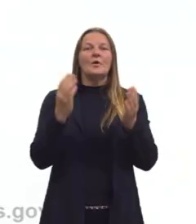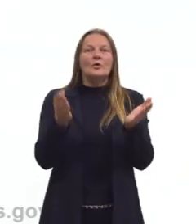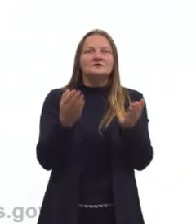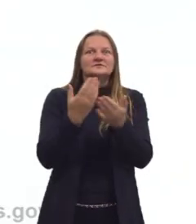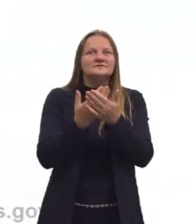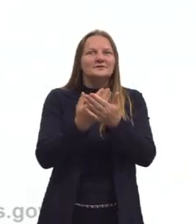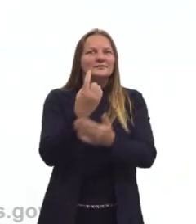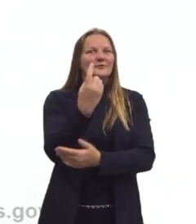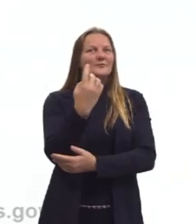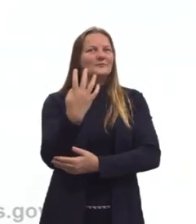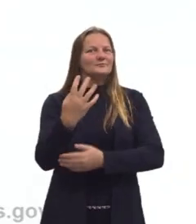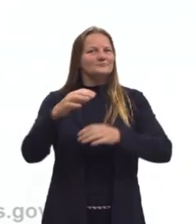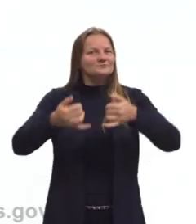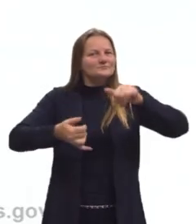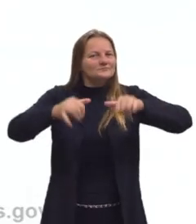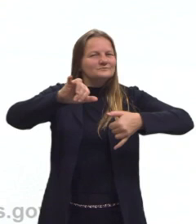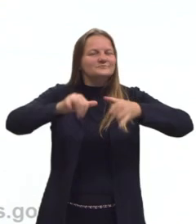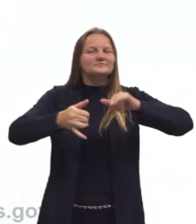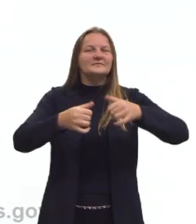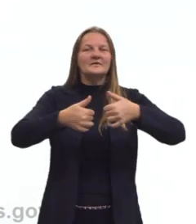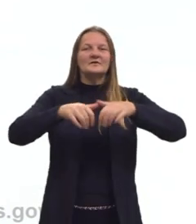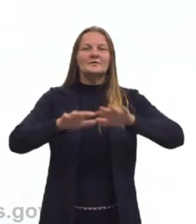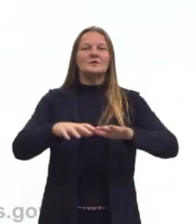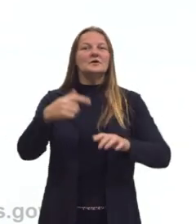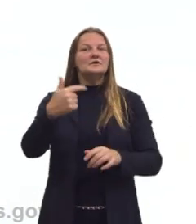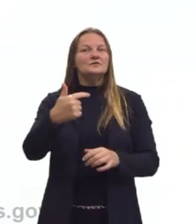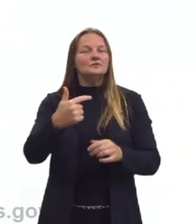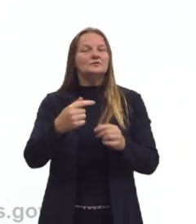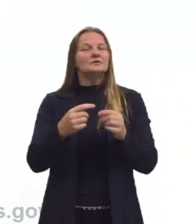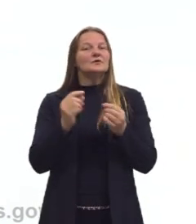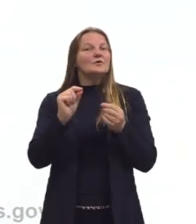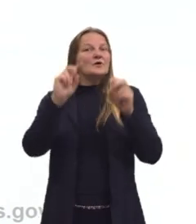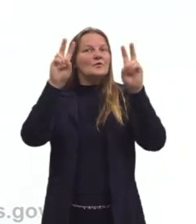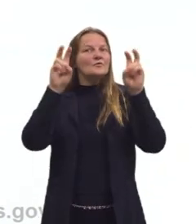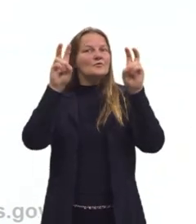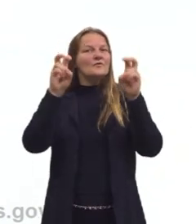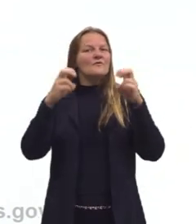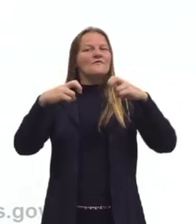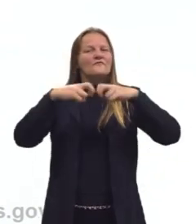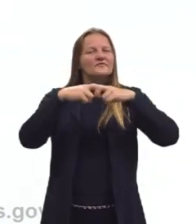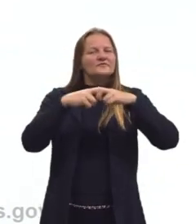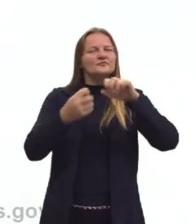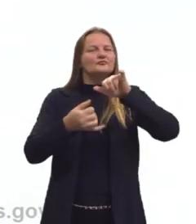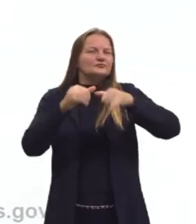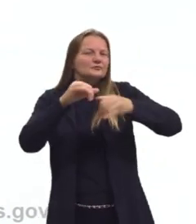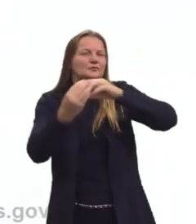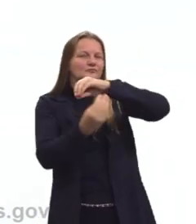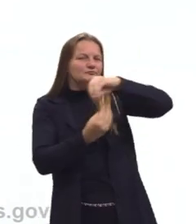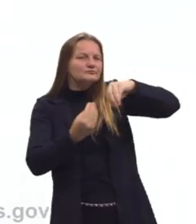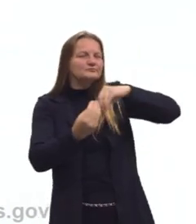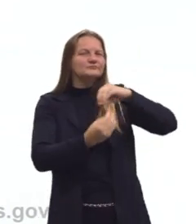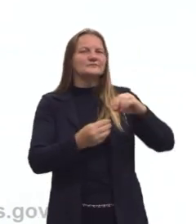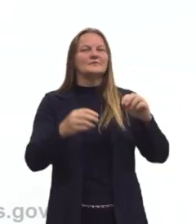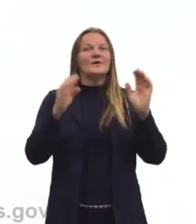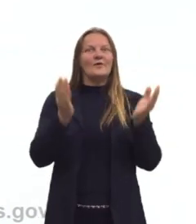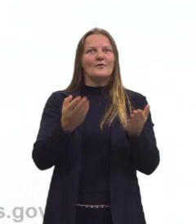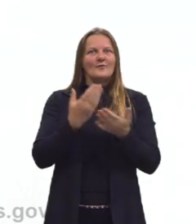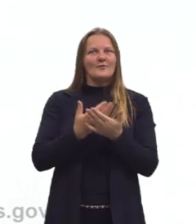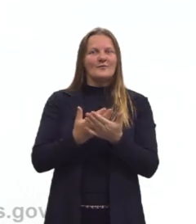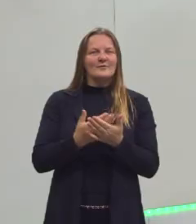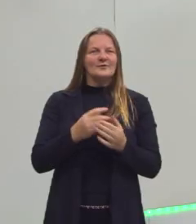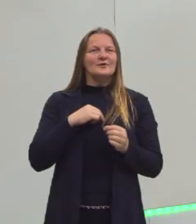de Química e estamos na segunda aula do módulo de Físico-Química. Nessa aula vamos estudar